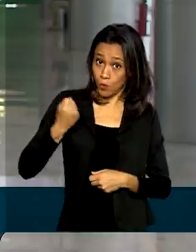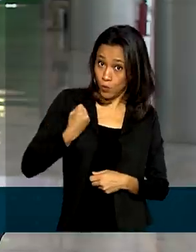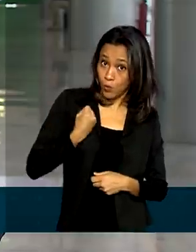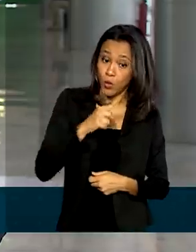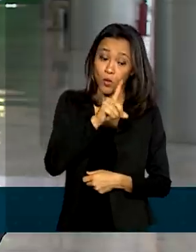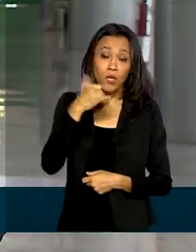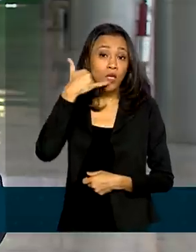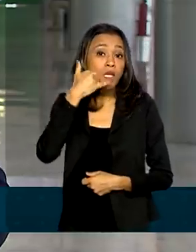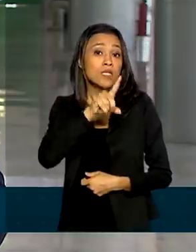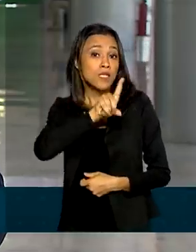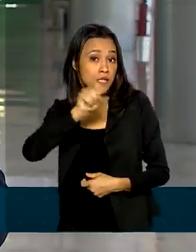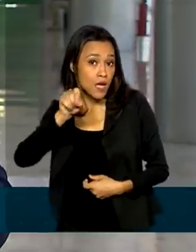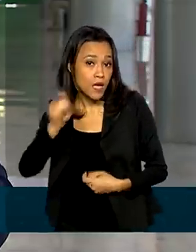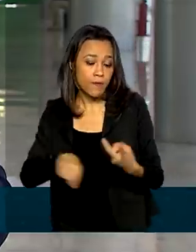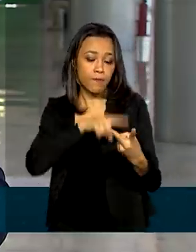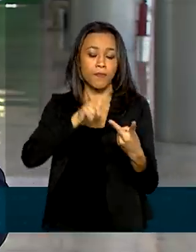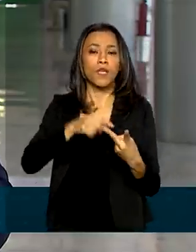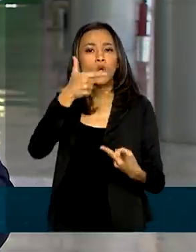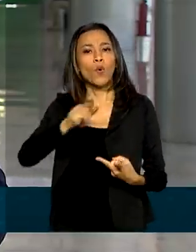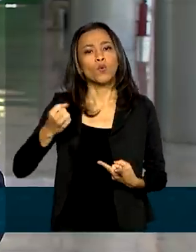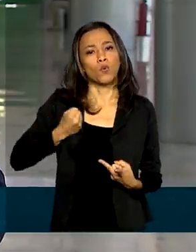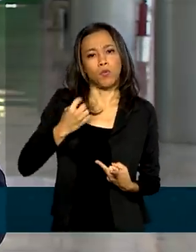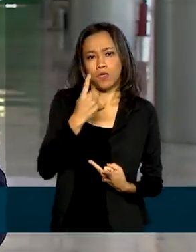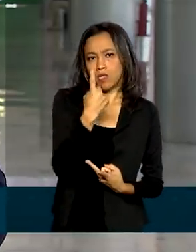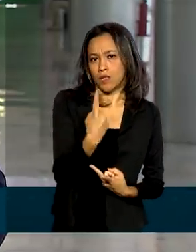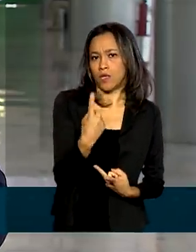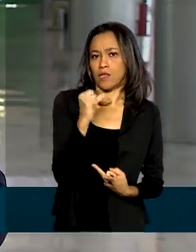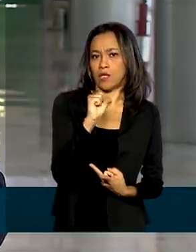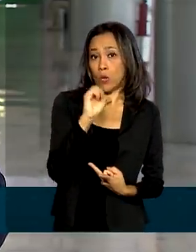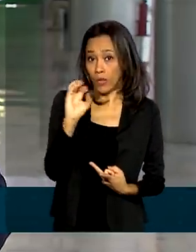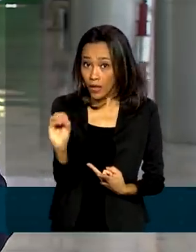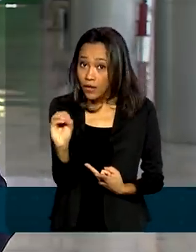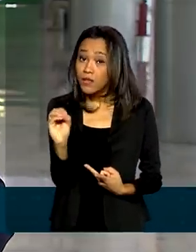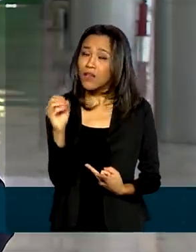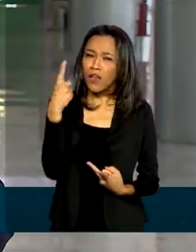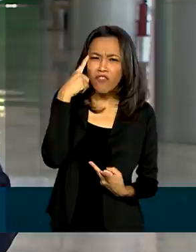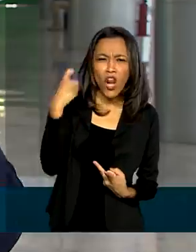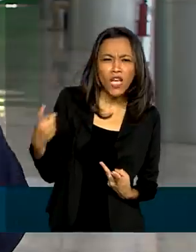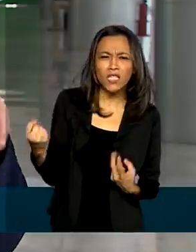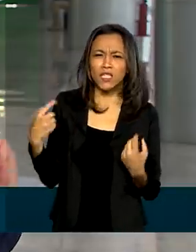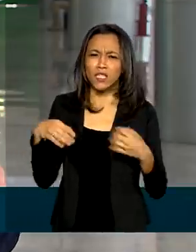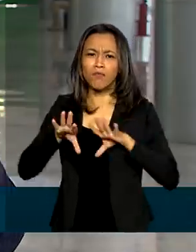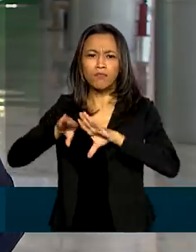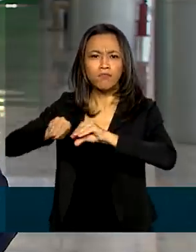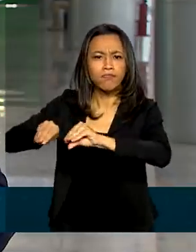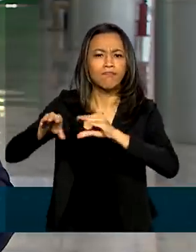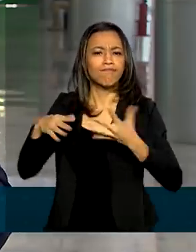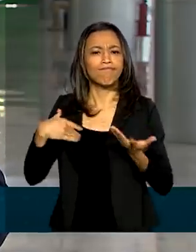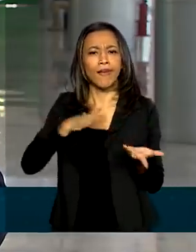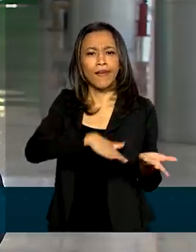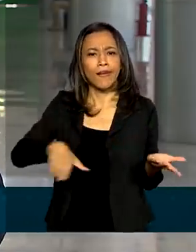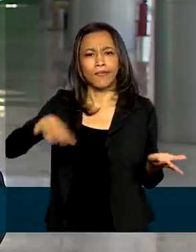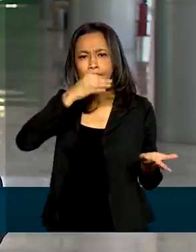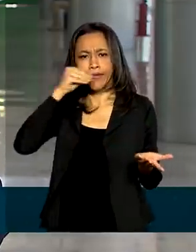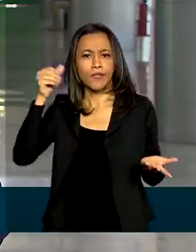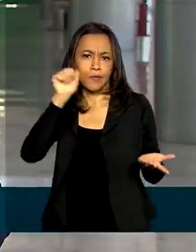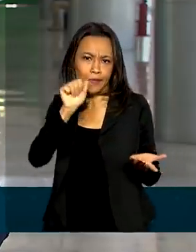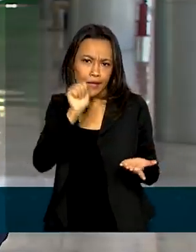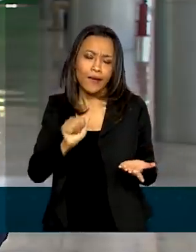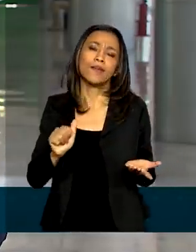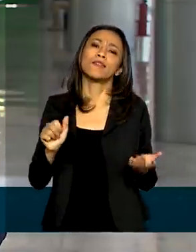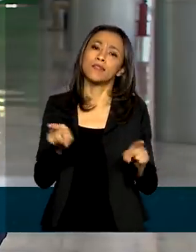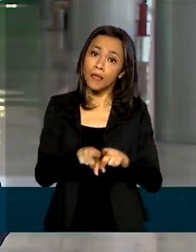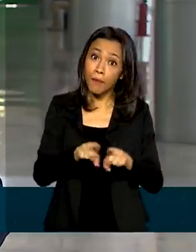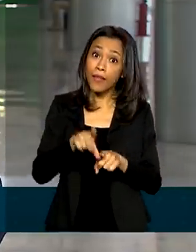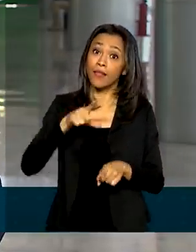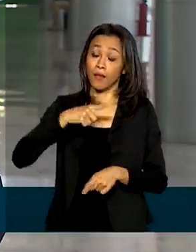fazer esse tipo de denúncia. Tem também o LIC 180, que é para denúncias relacionadas à violência sexual de crianças, adolescentes e mulheres. Há também